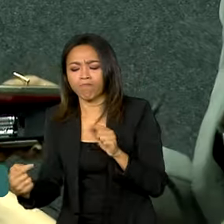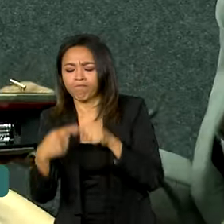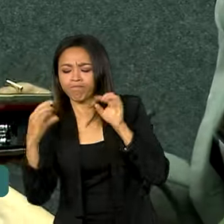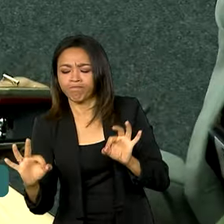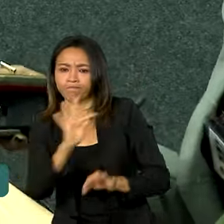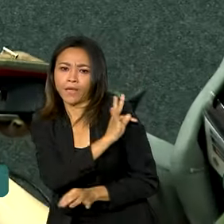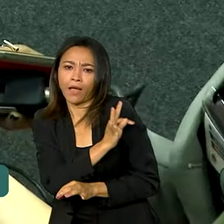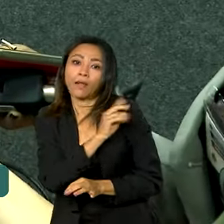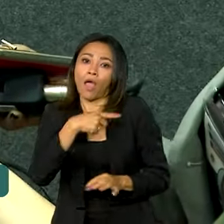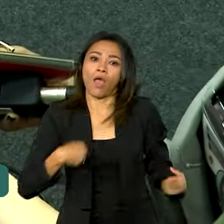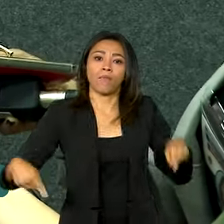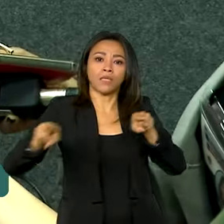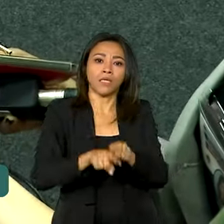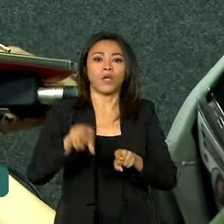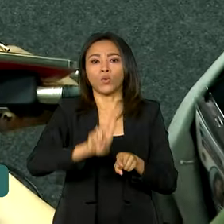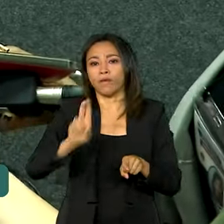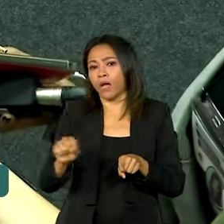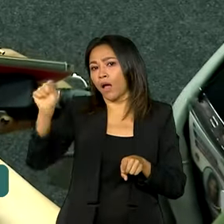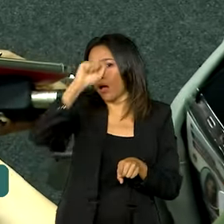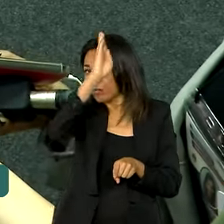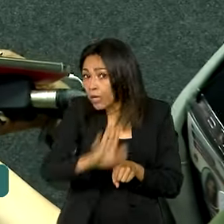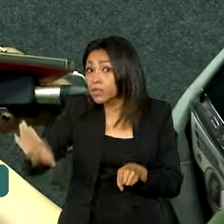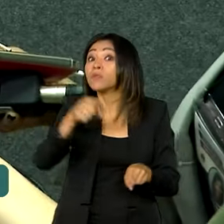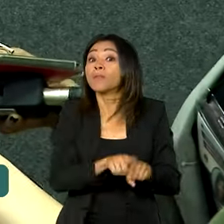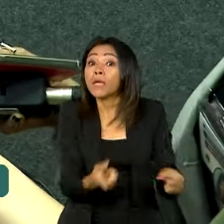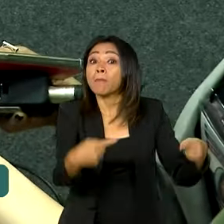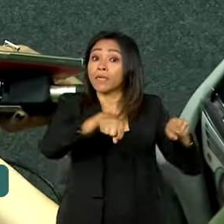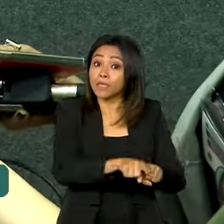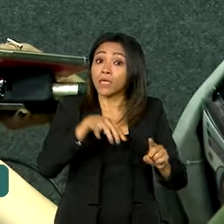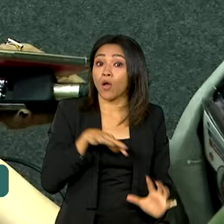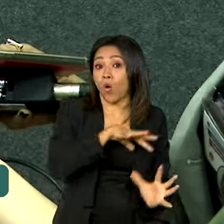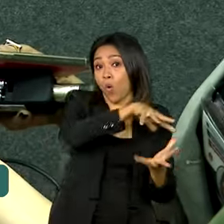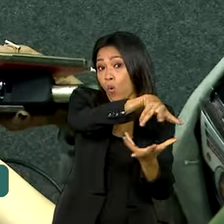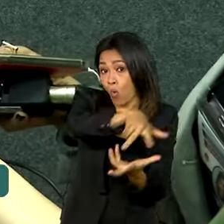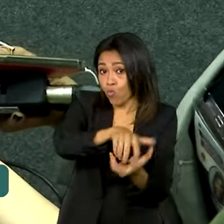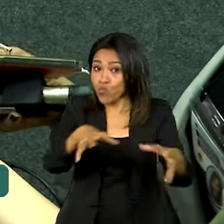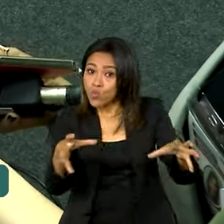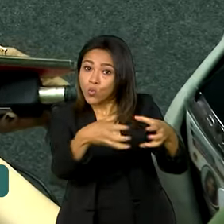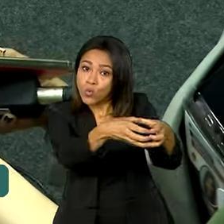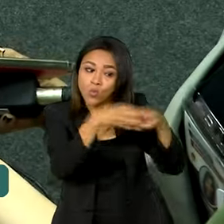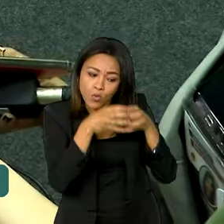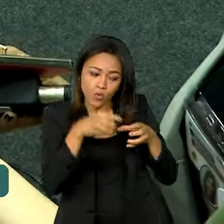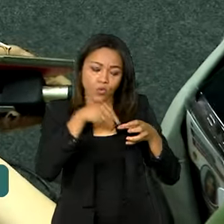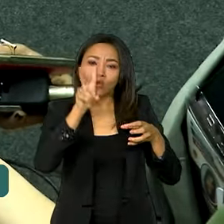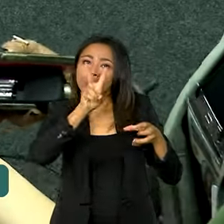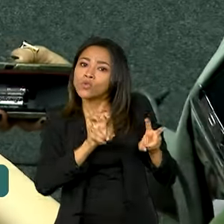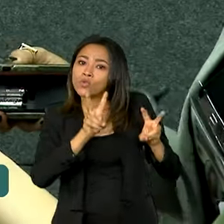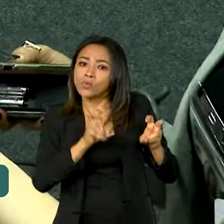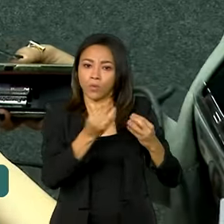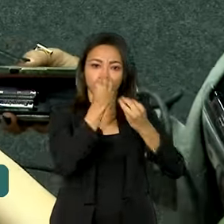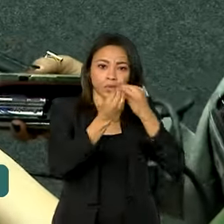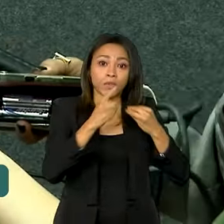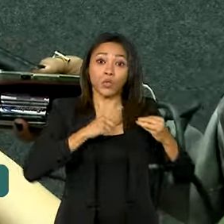está desenvolvendo em parceria com a Universidade Brasileira e em parceria também com a Coalizão Global. Essa Coalizão Global da Alimentação Escolar, ela tem um